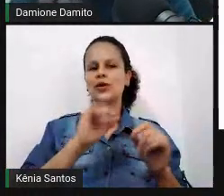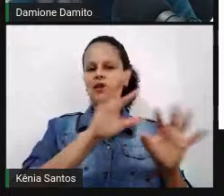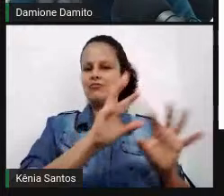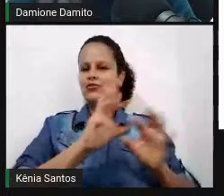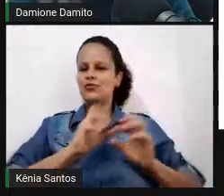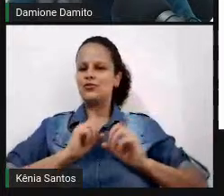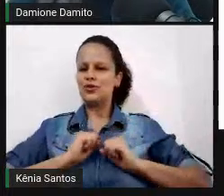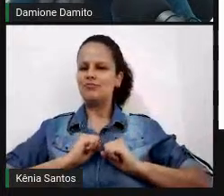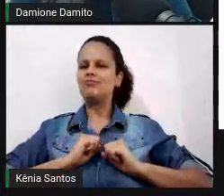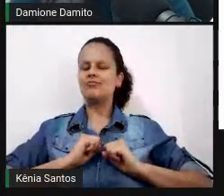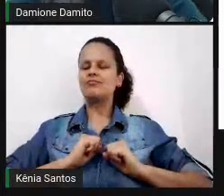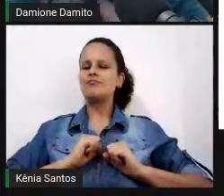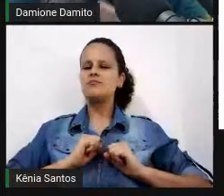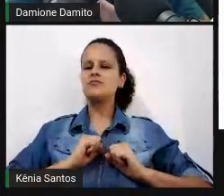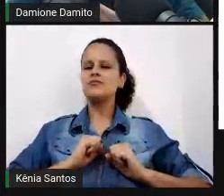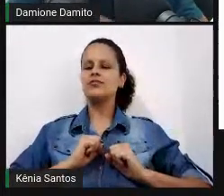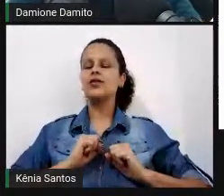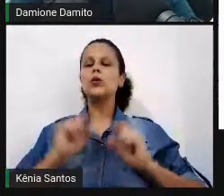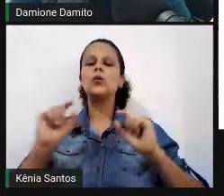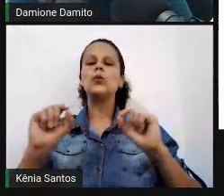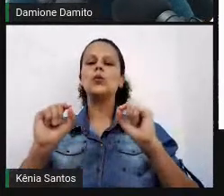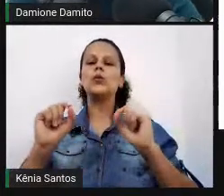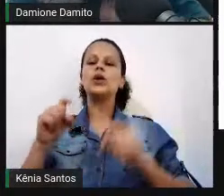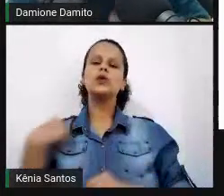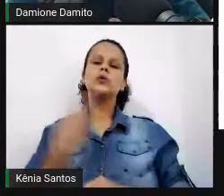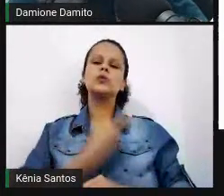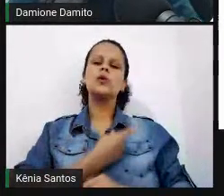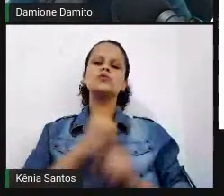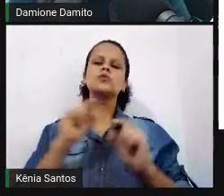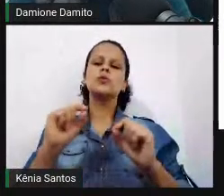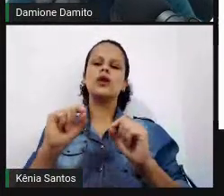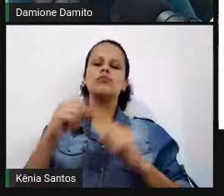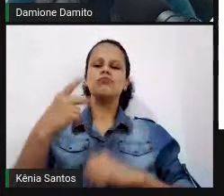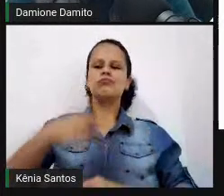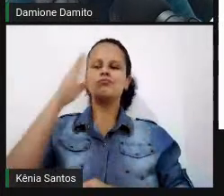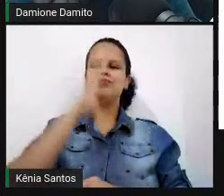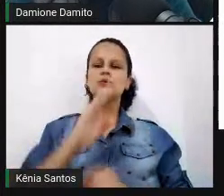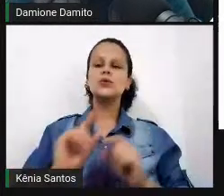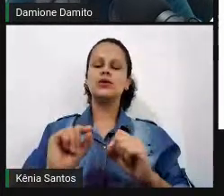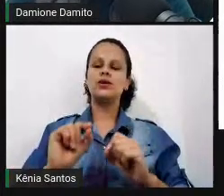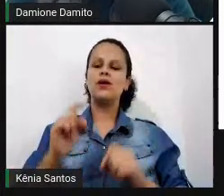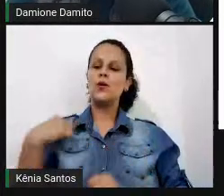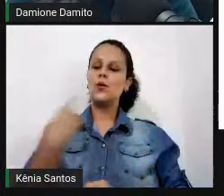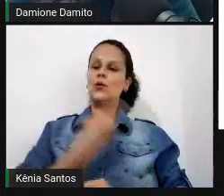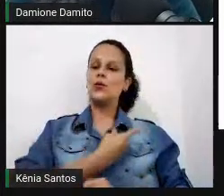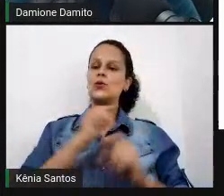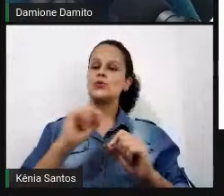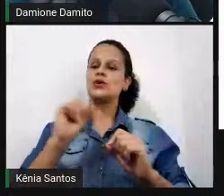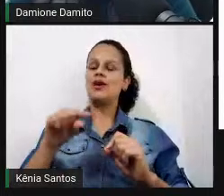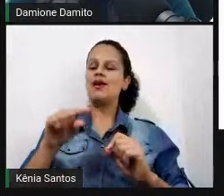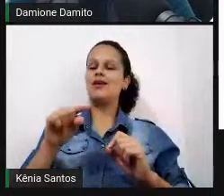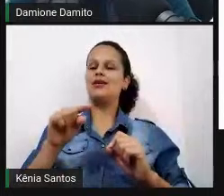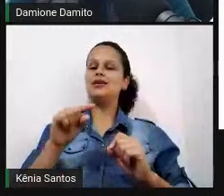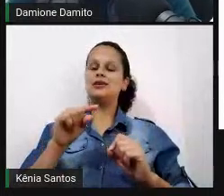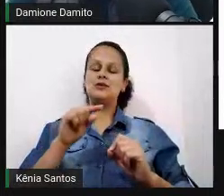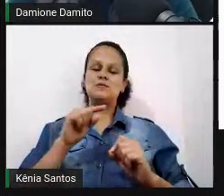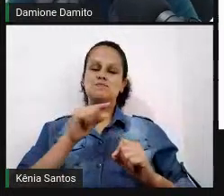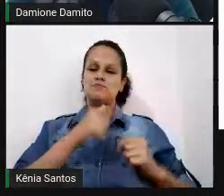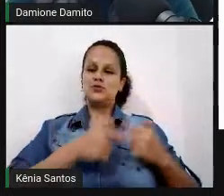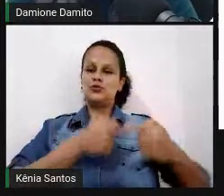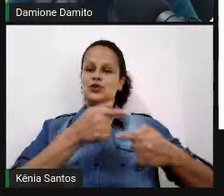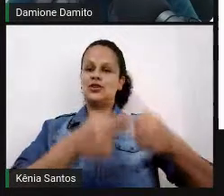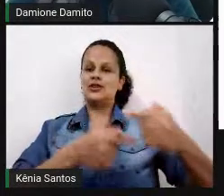essa teoria, e eu chamo que nós, na nossa grande maioria, fazemos parte da geração tela quente, né, é a